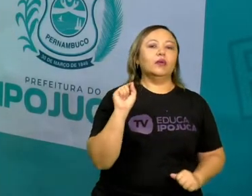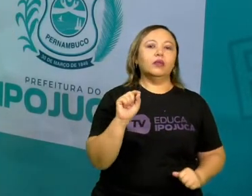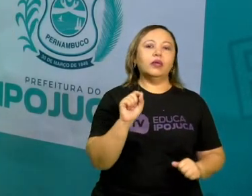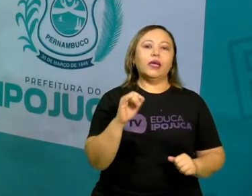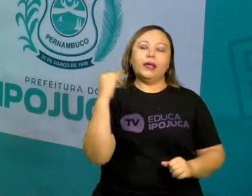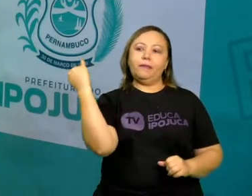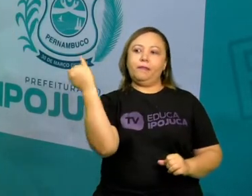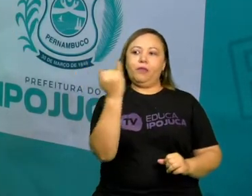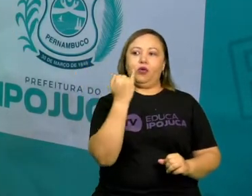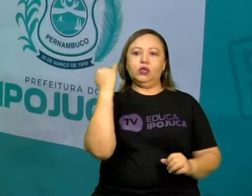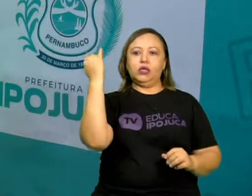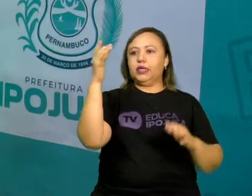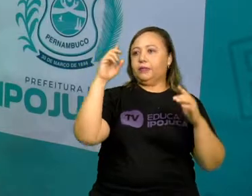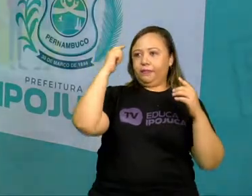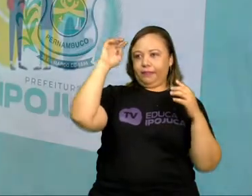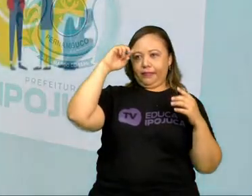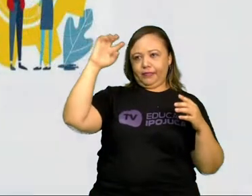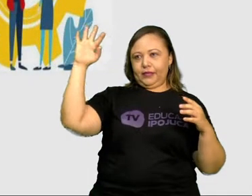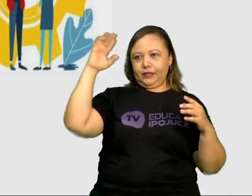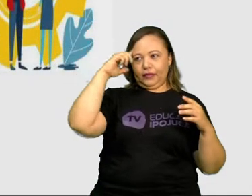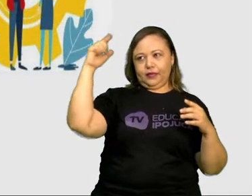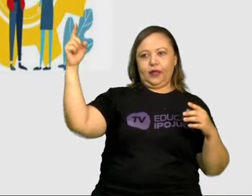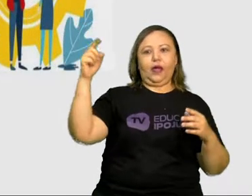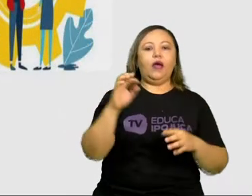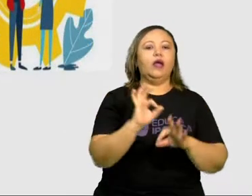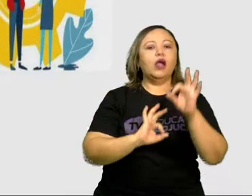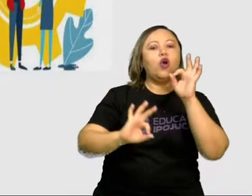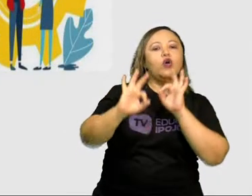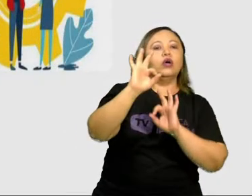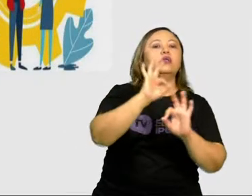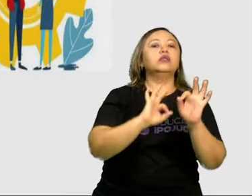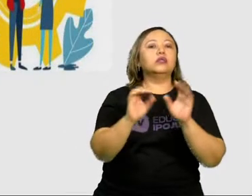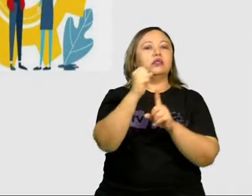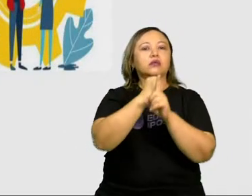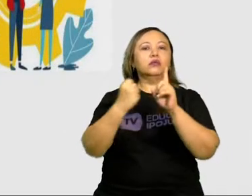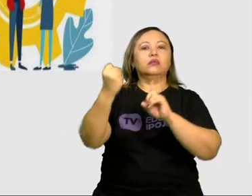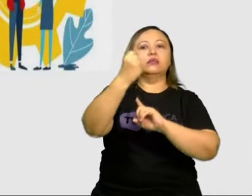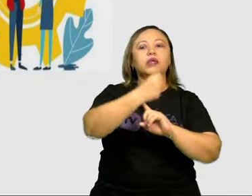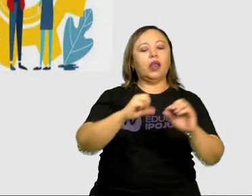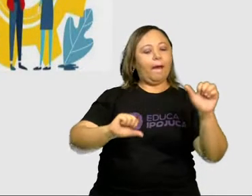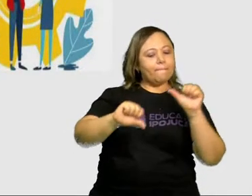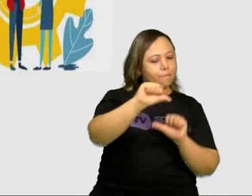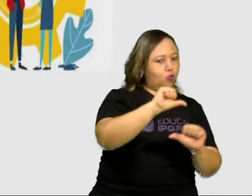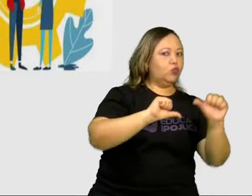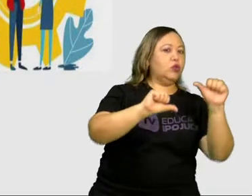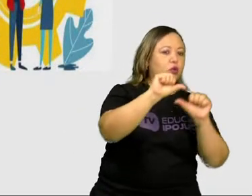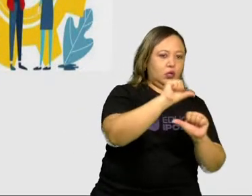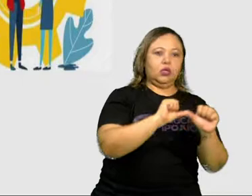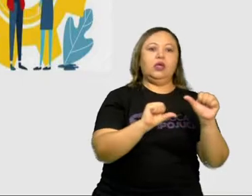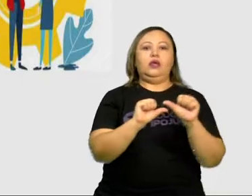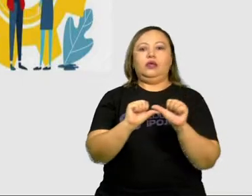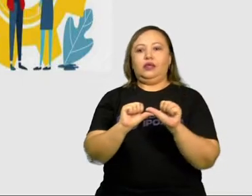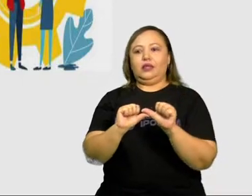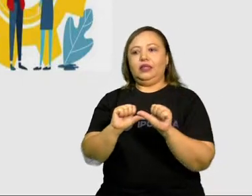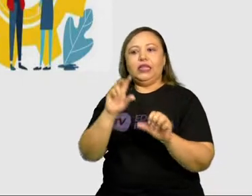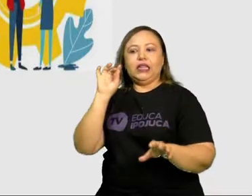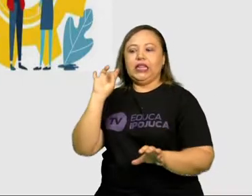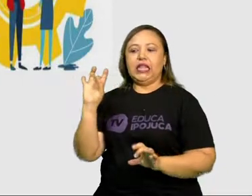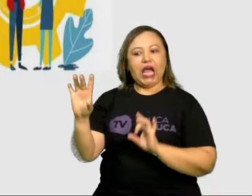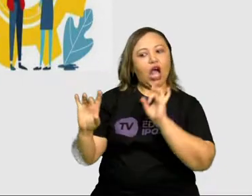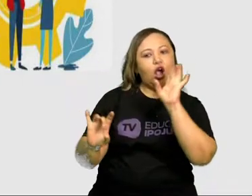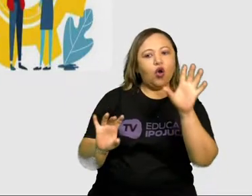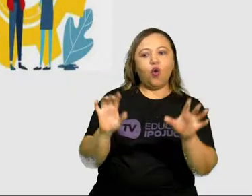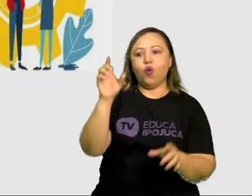Importa refletir também que as formas de organização social, ela muda conforme a necessidade da